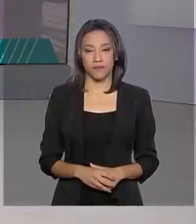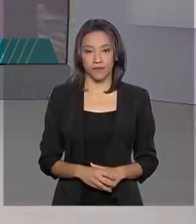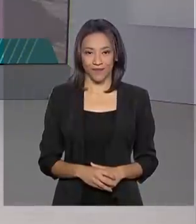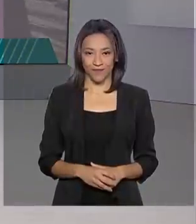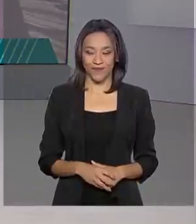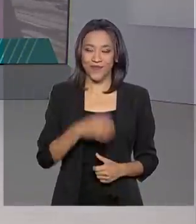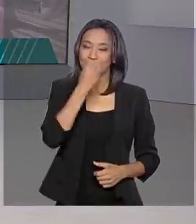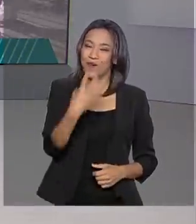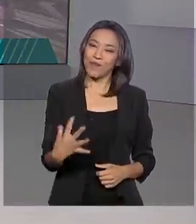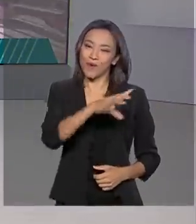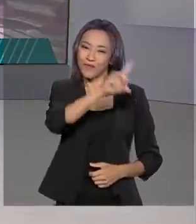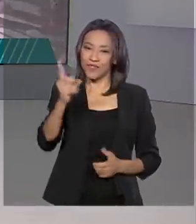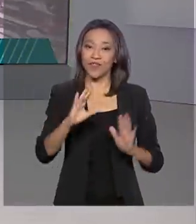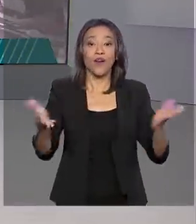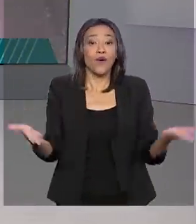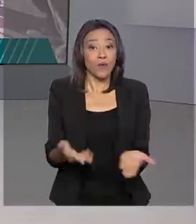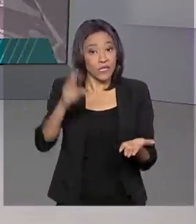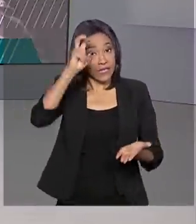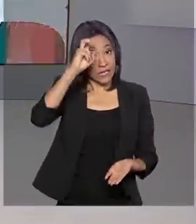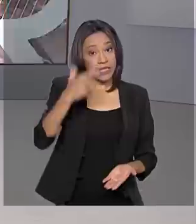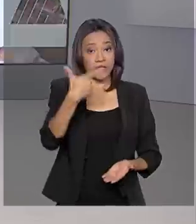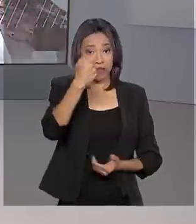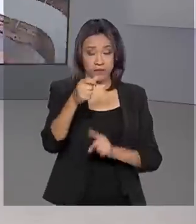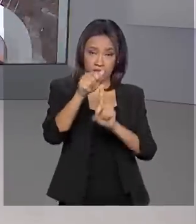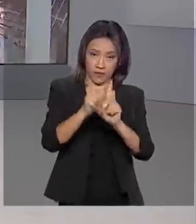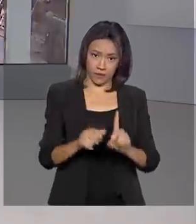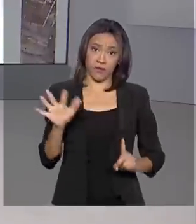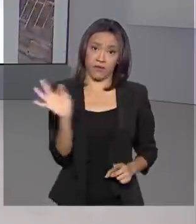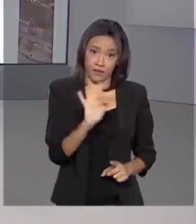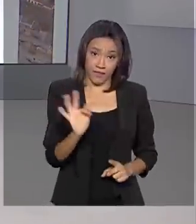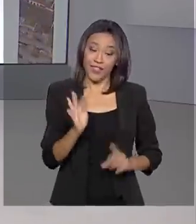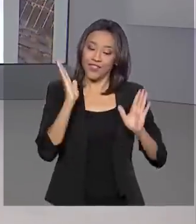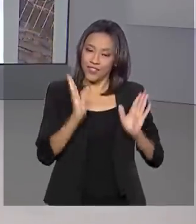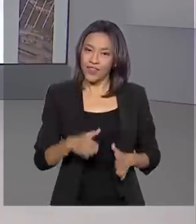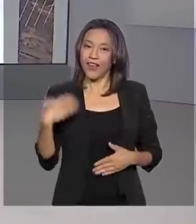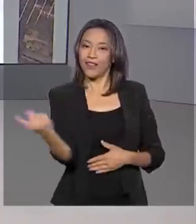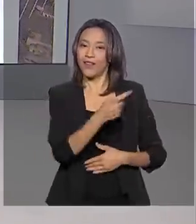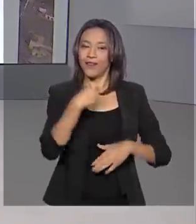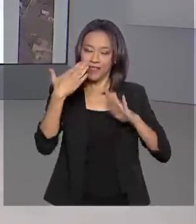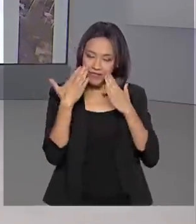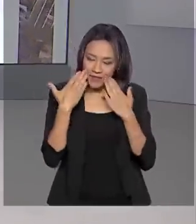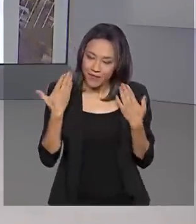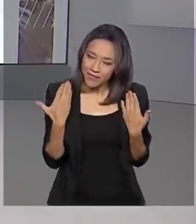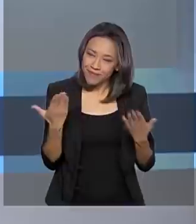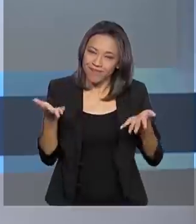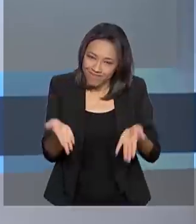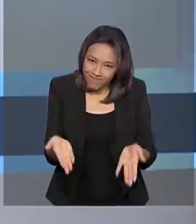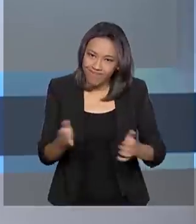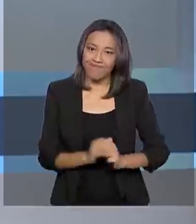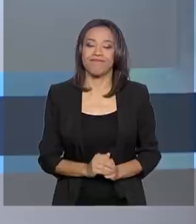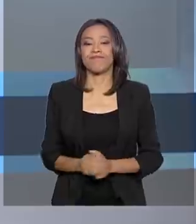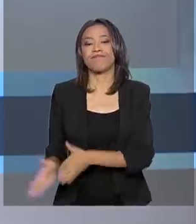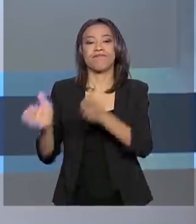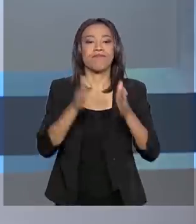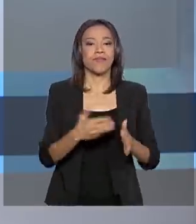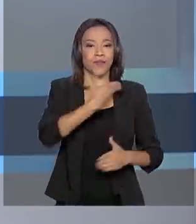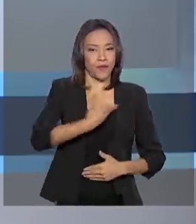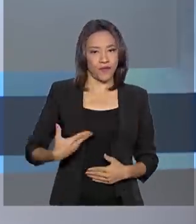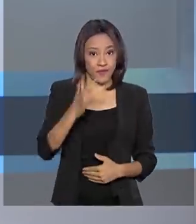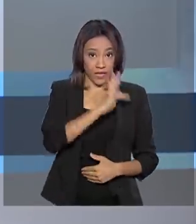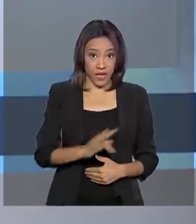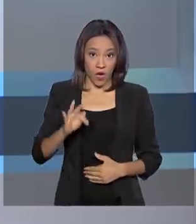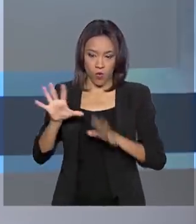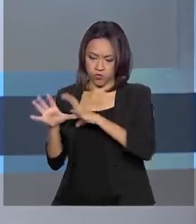Bom dia, hoje é quinta-feira, 20 de fevereiro. Já estamos no ar com o Brasil em Dia. Governo Federal